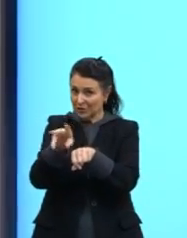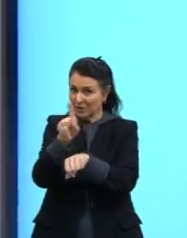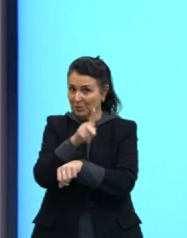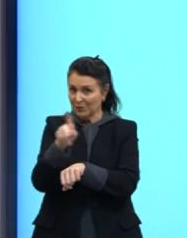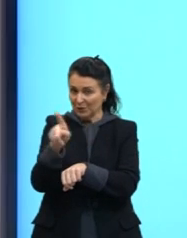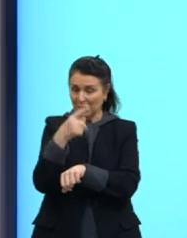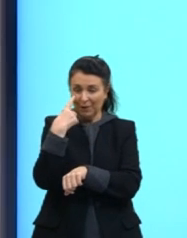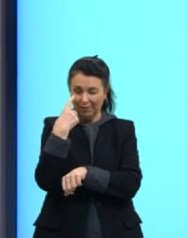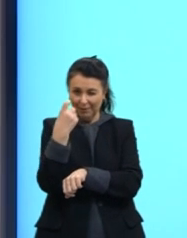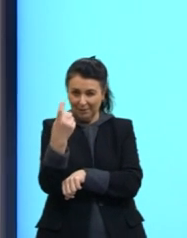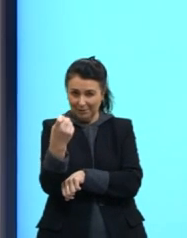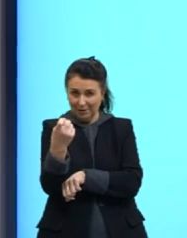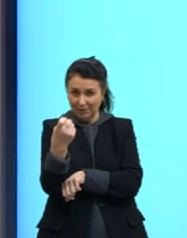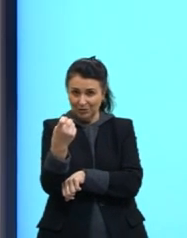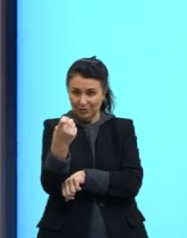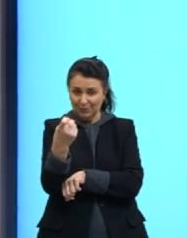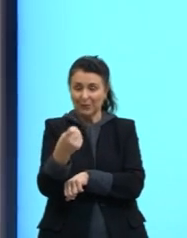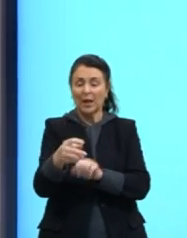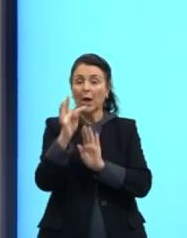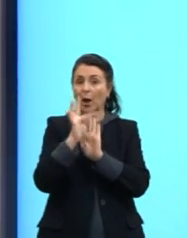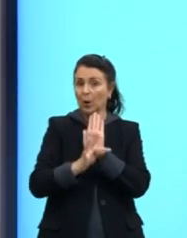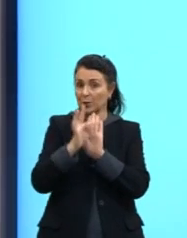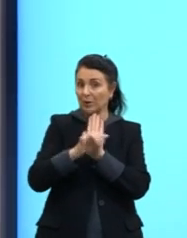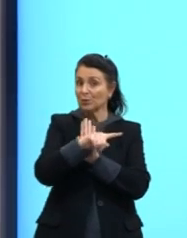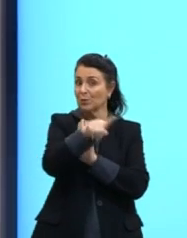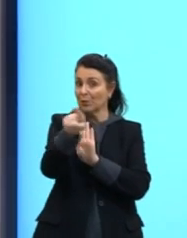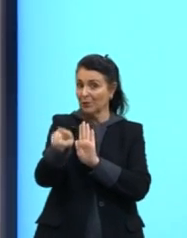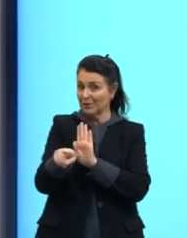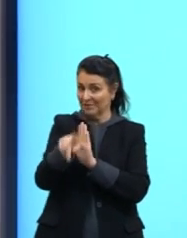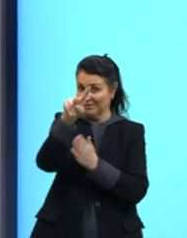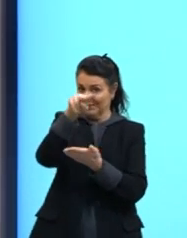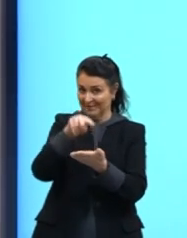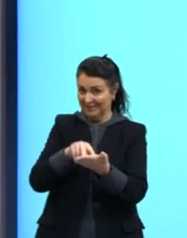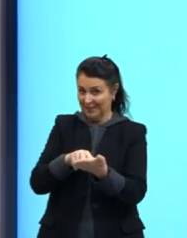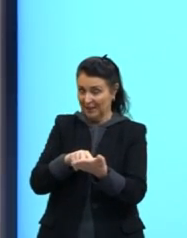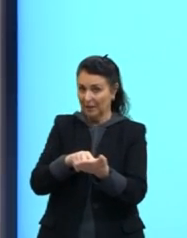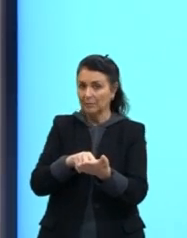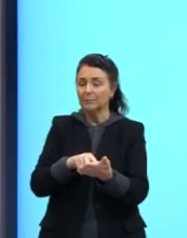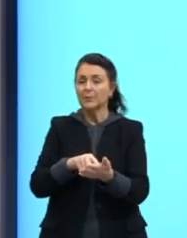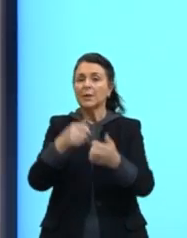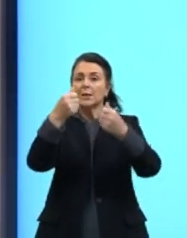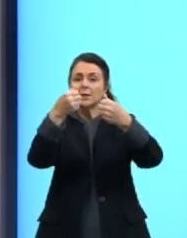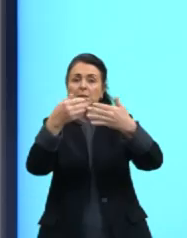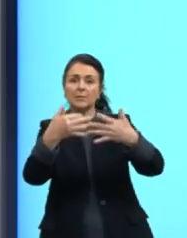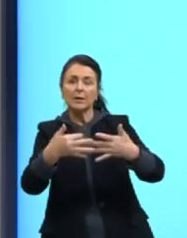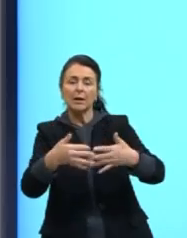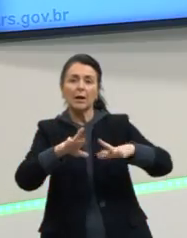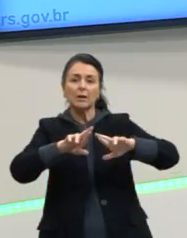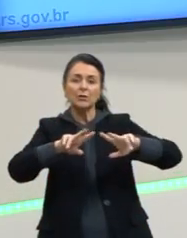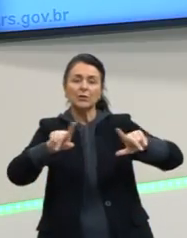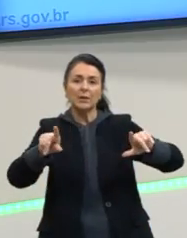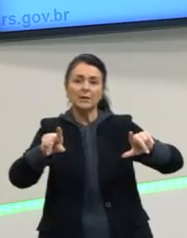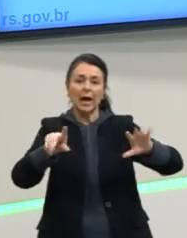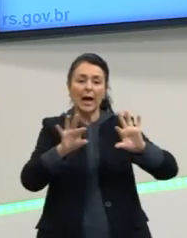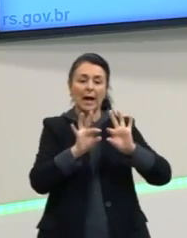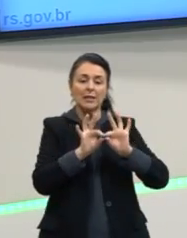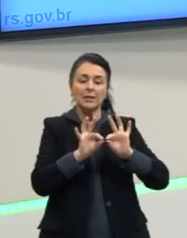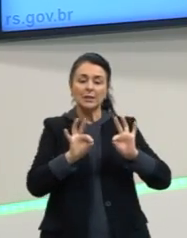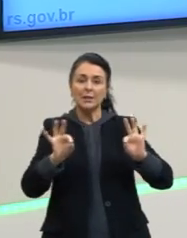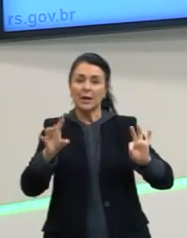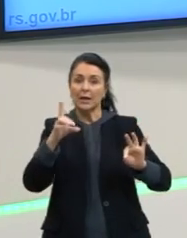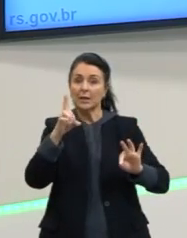muito interessante mesmo, tá, gente? Um textinho para vocês lerem sobre qual é a diferença entre distância e